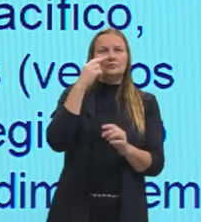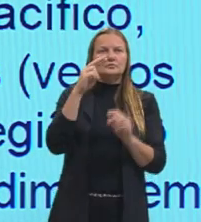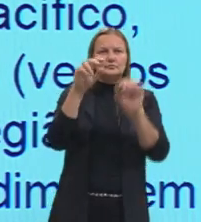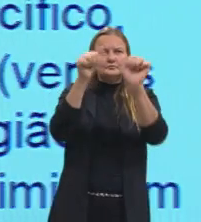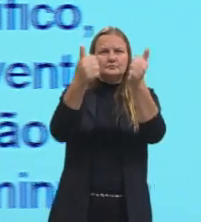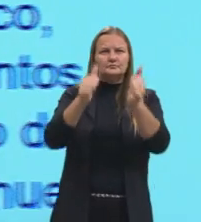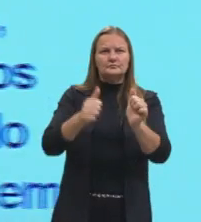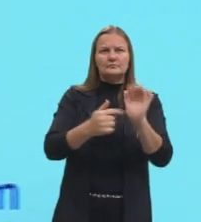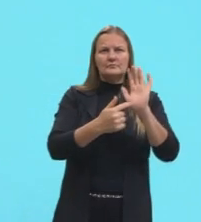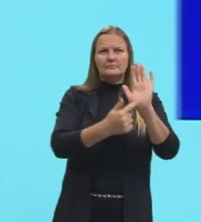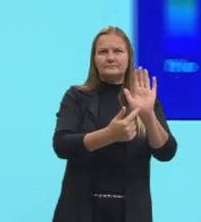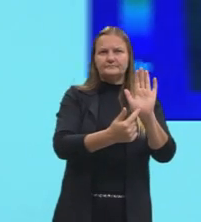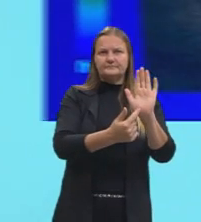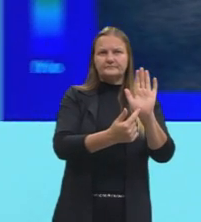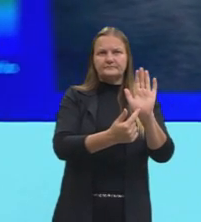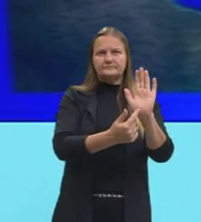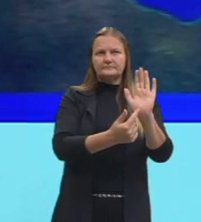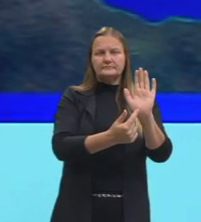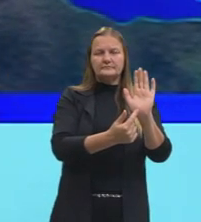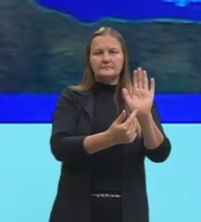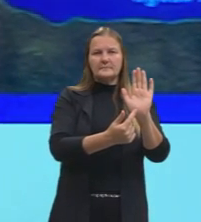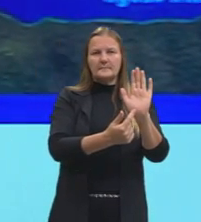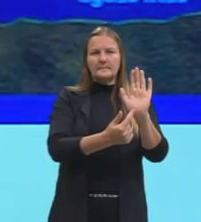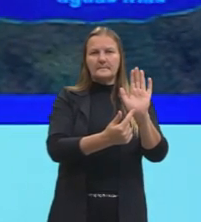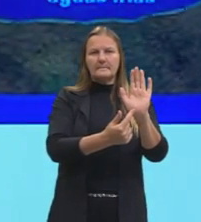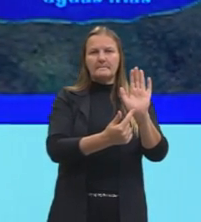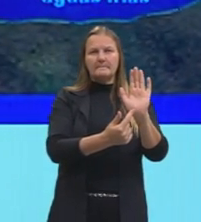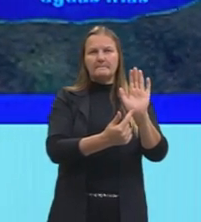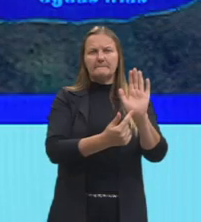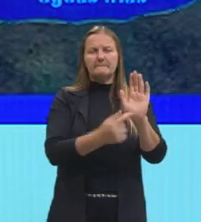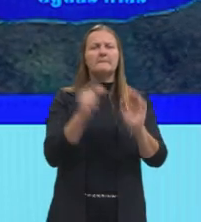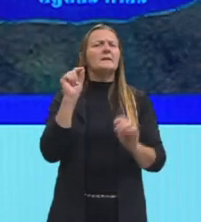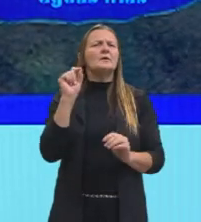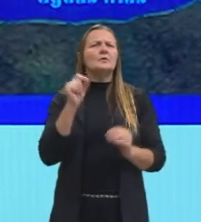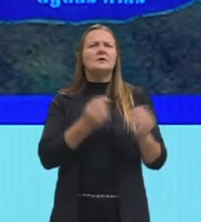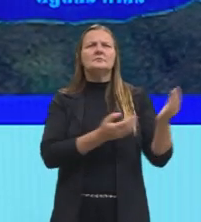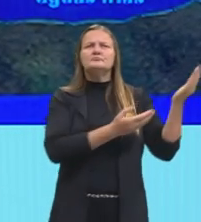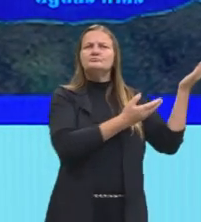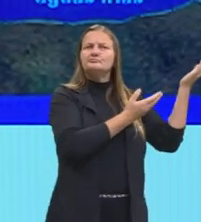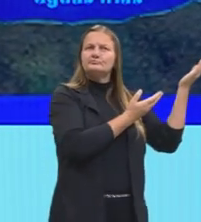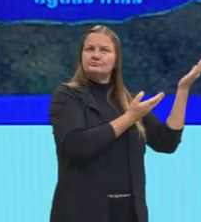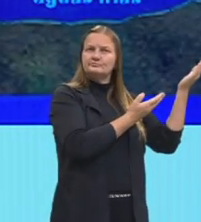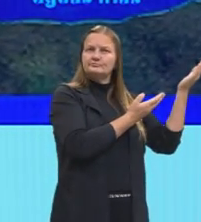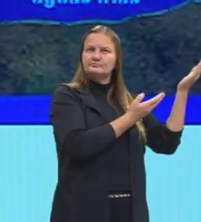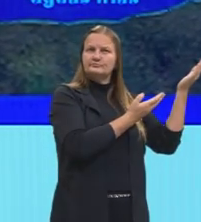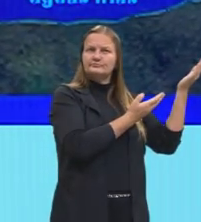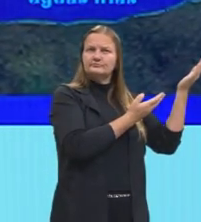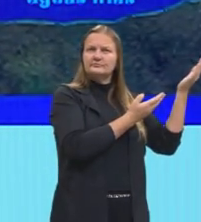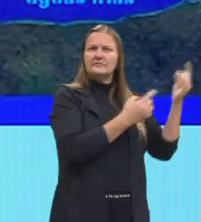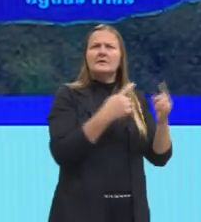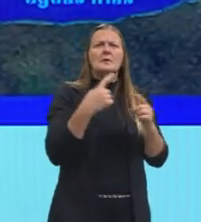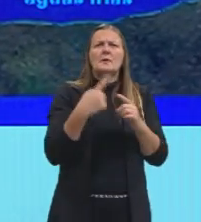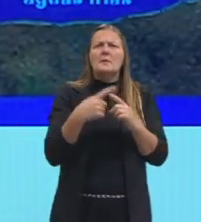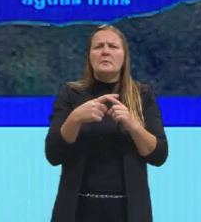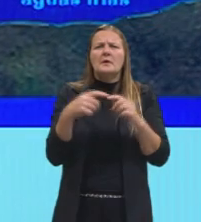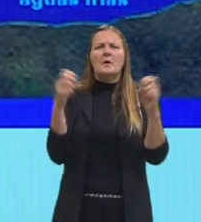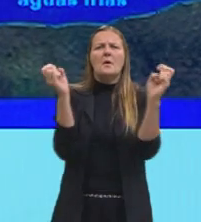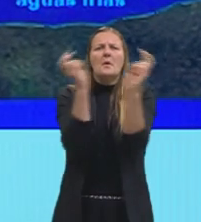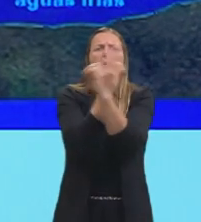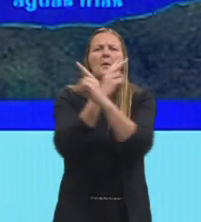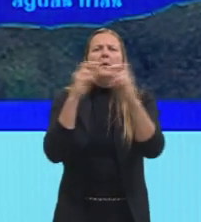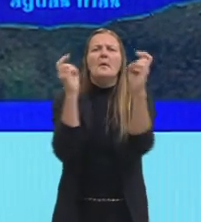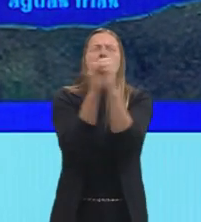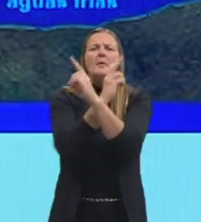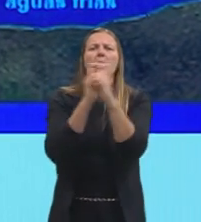ladinho, vamos lá, eu acho que vai mostrar aqui pra vocês, ó, aqui é justamente o que que acontece? A gente não sabe por que esses ventos alísios vão